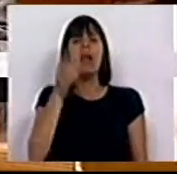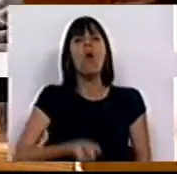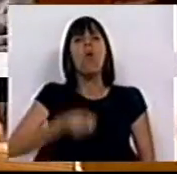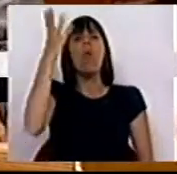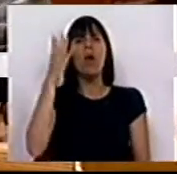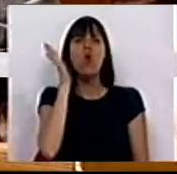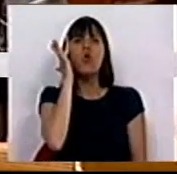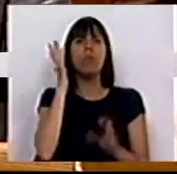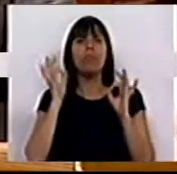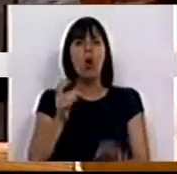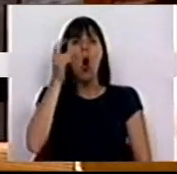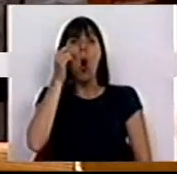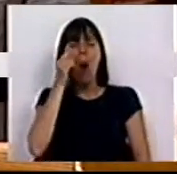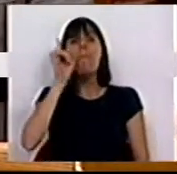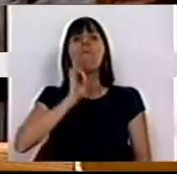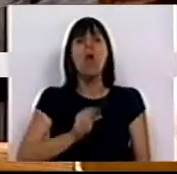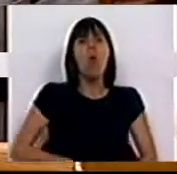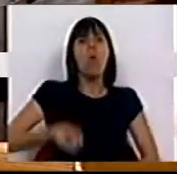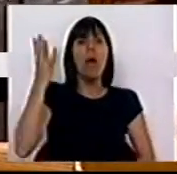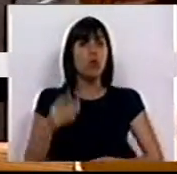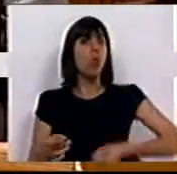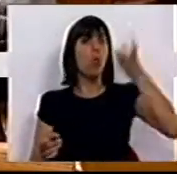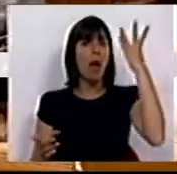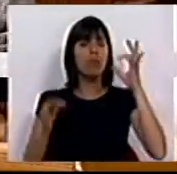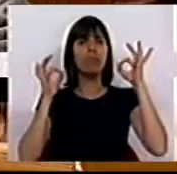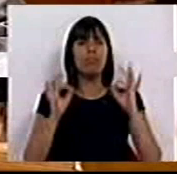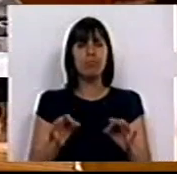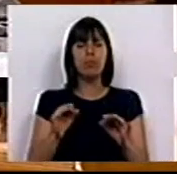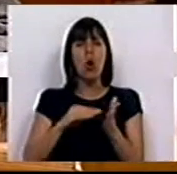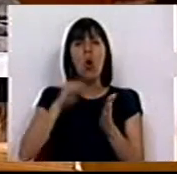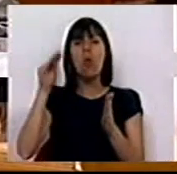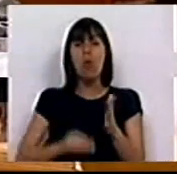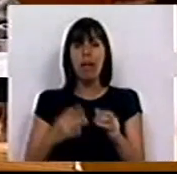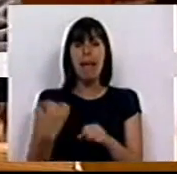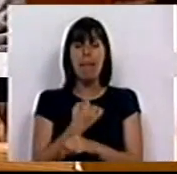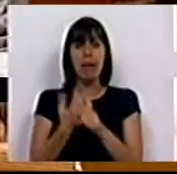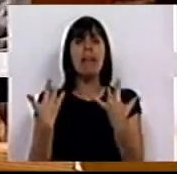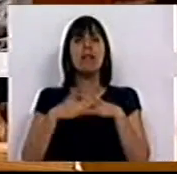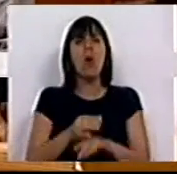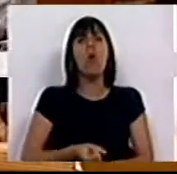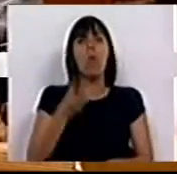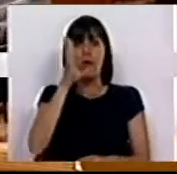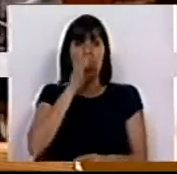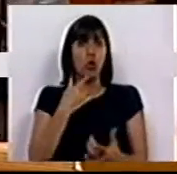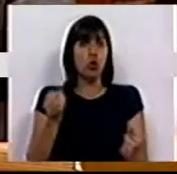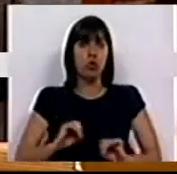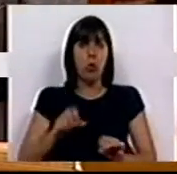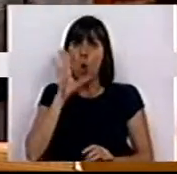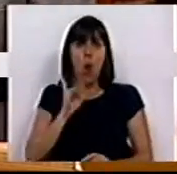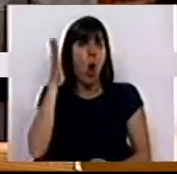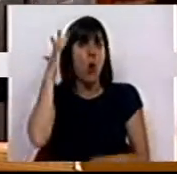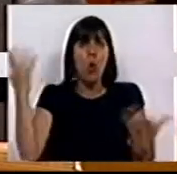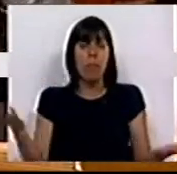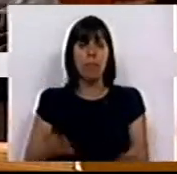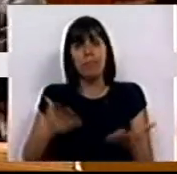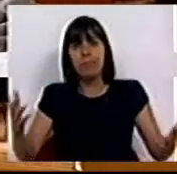quantos eram o número de homens e de mulheres que estavam debaixo dos contratos de emprego e inserção no Estado. Não se sabia o